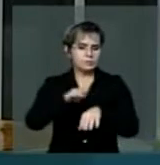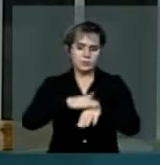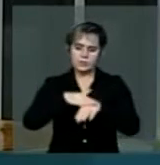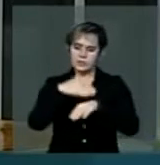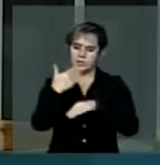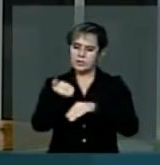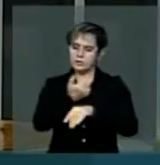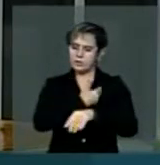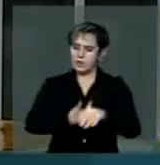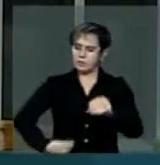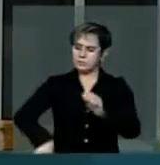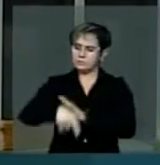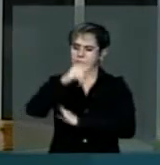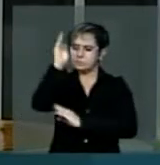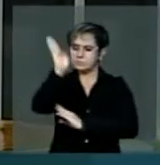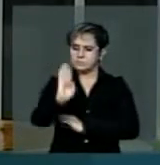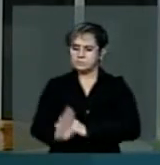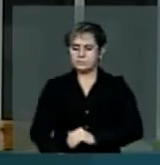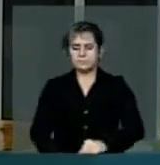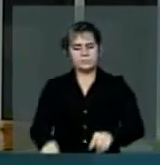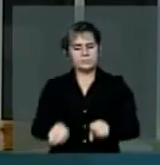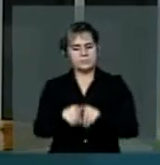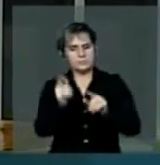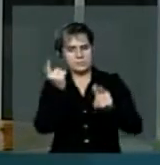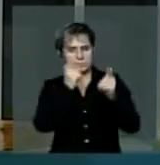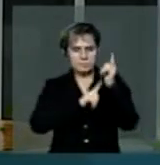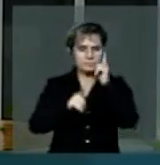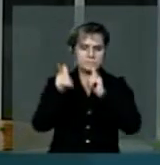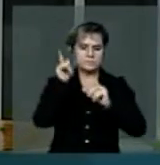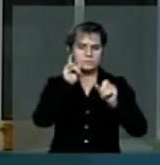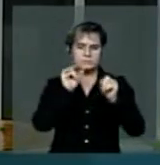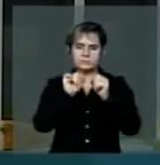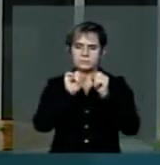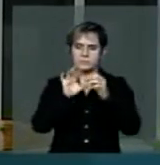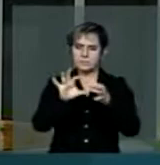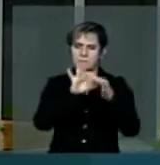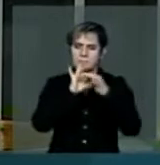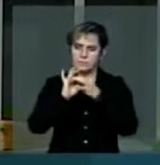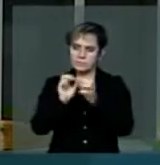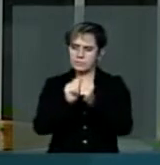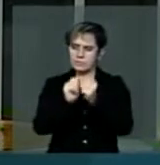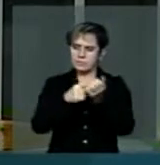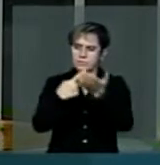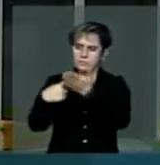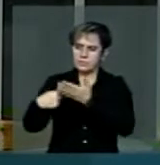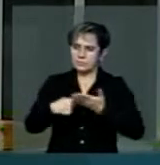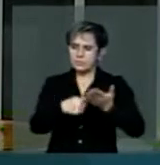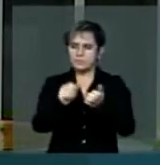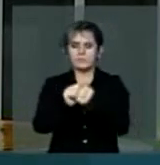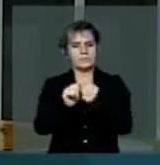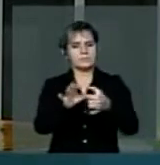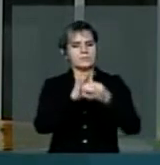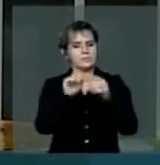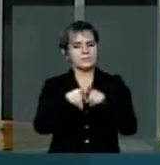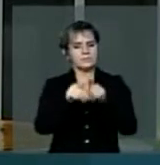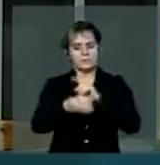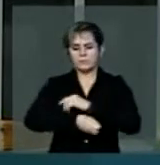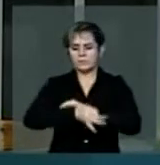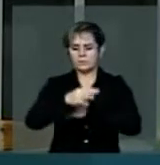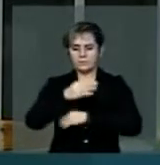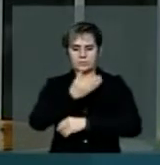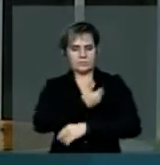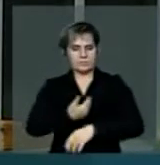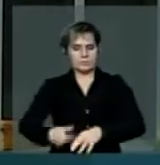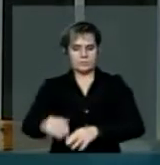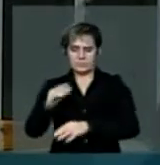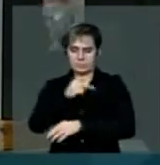Parlamento brasileiro, Possui a capacidade de fazer alianças e pelos sucessivos governos que o PT